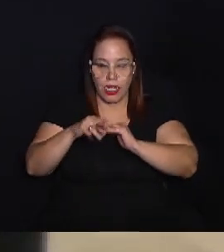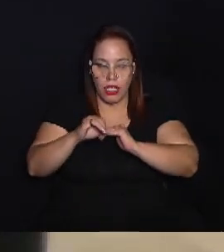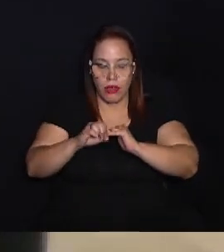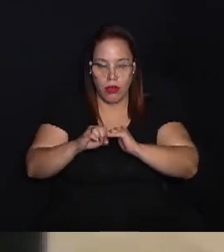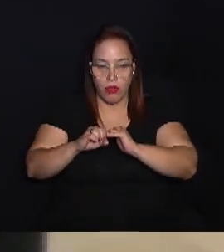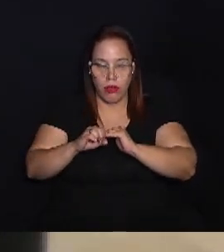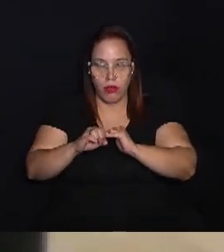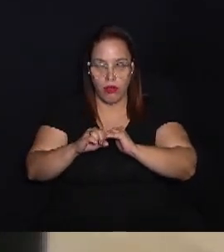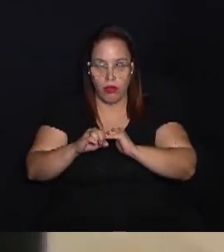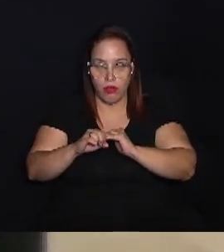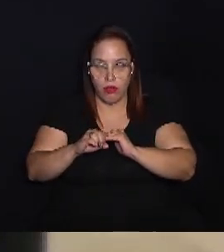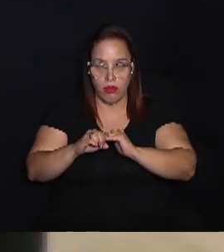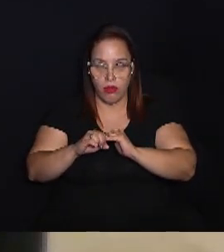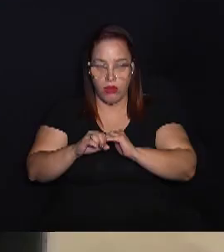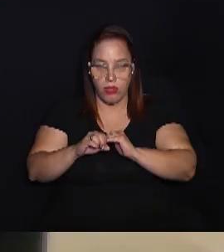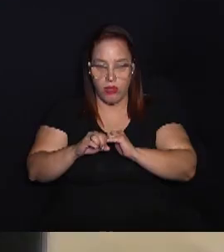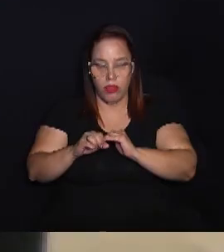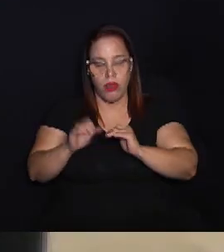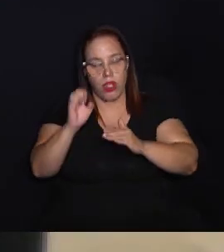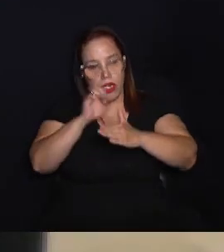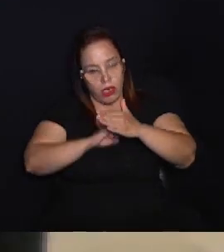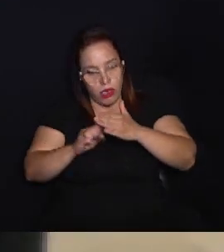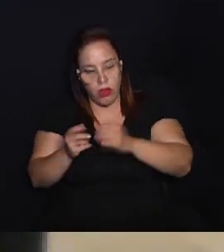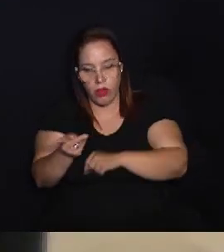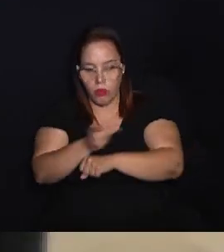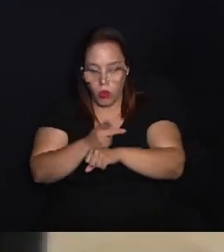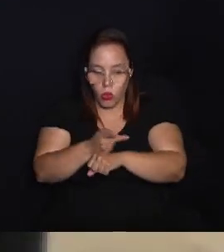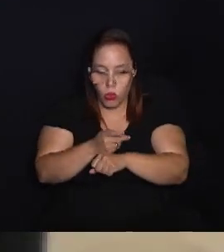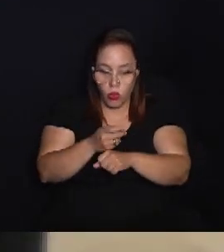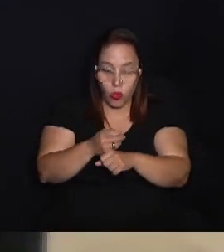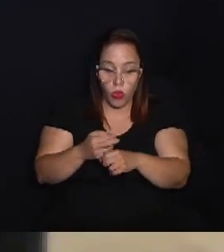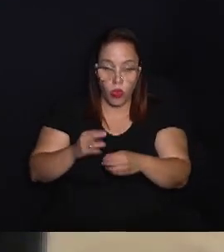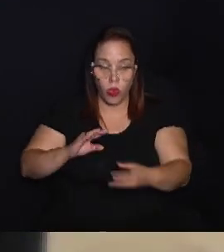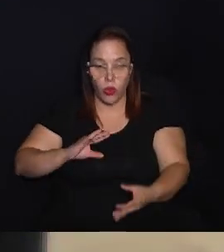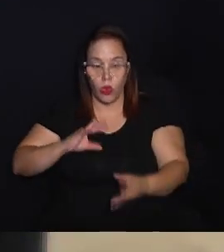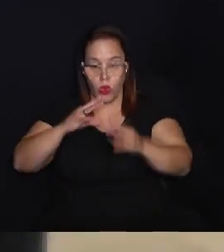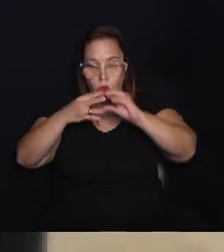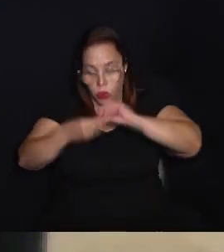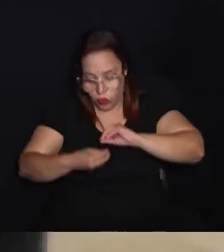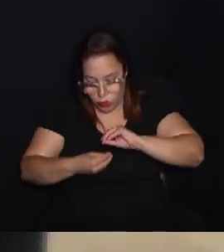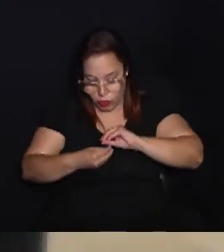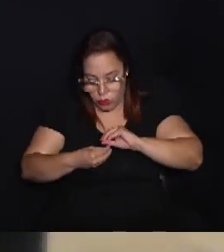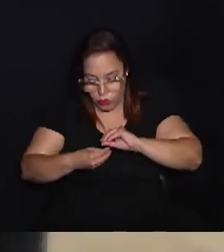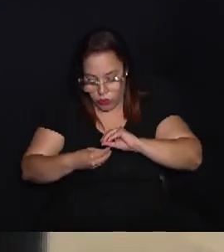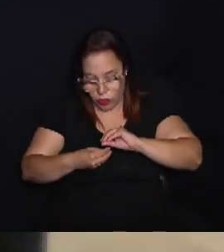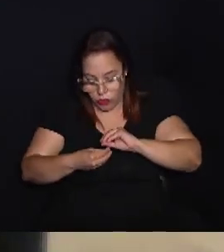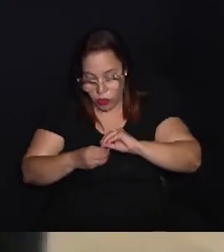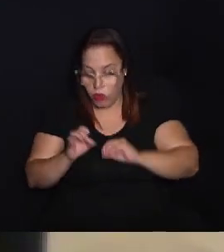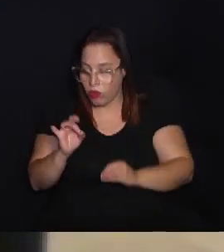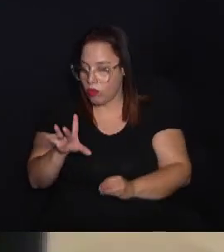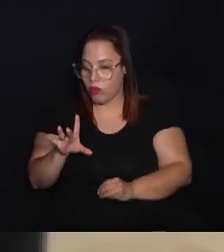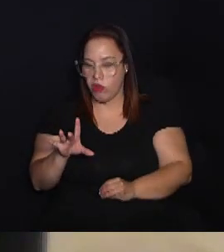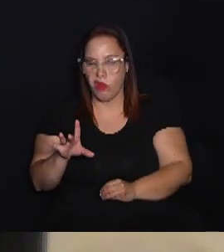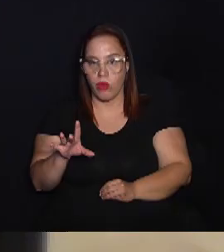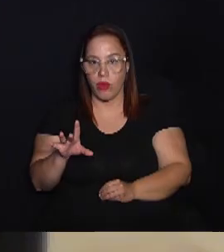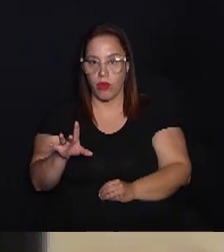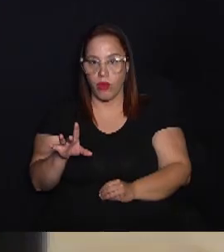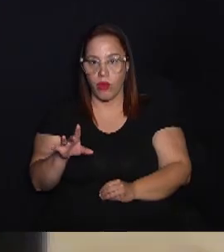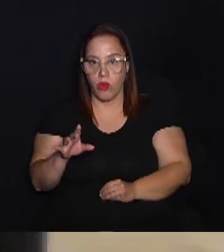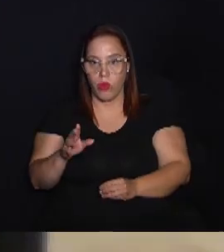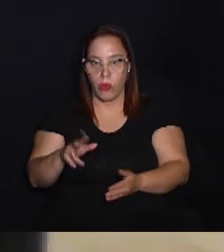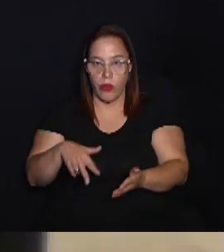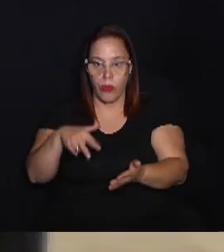de startups, né? Como é o caso da TID Sustentável, que são empresas que buscam soluções sustentáveis. E a solução sustentável, ela não é